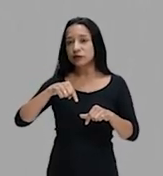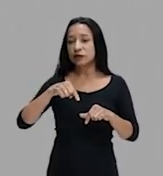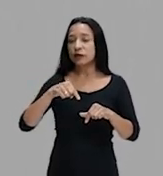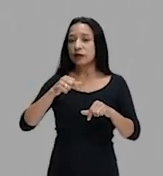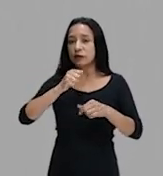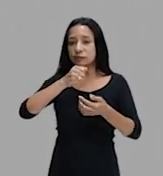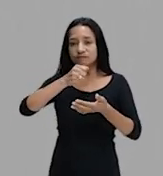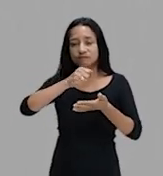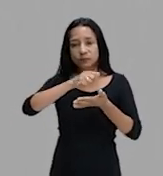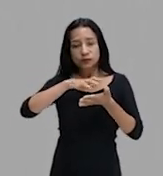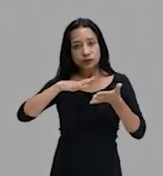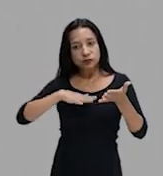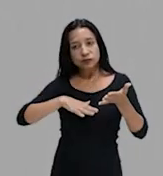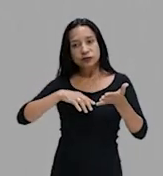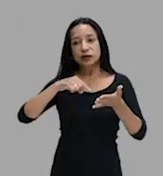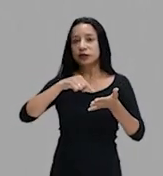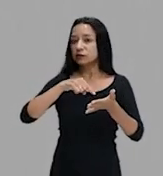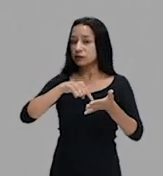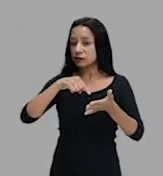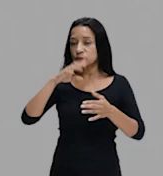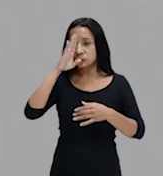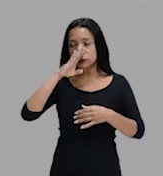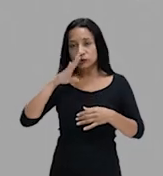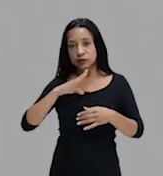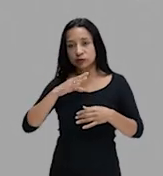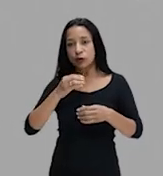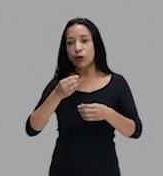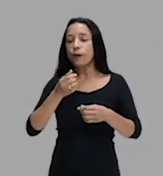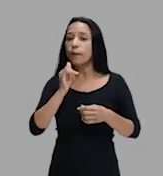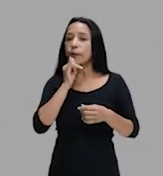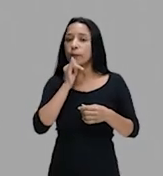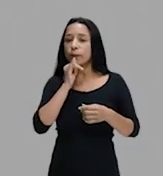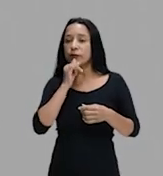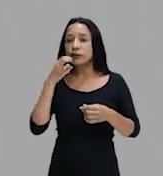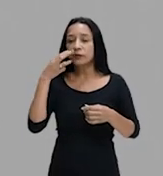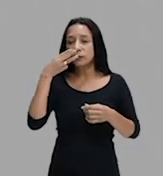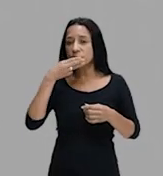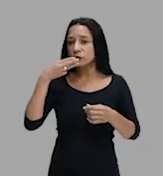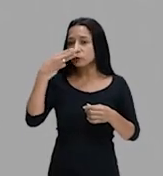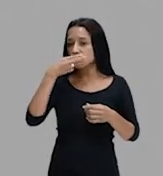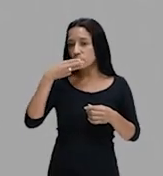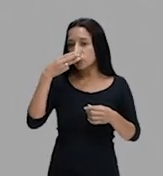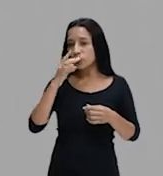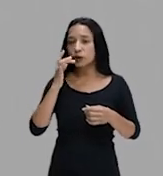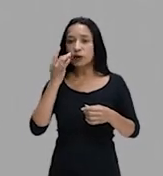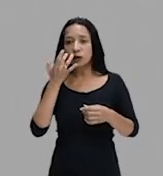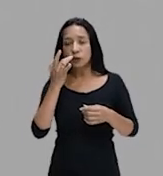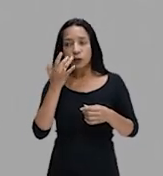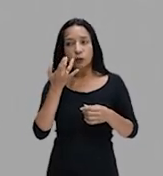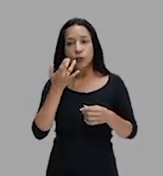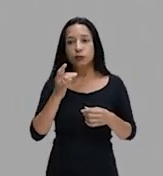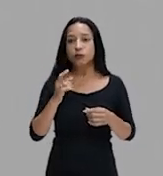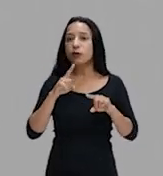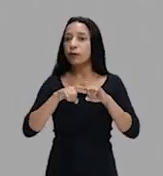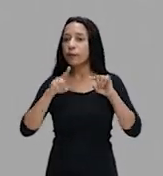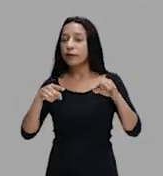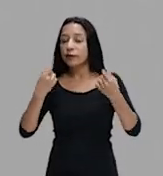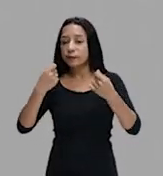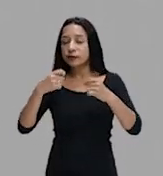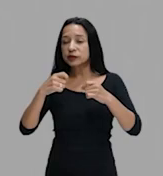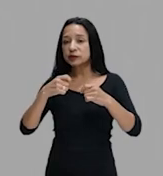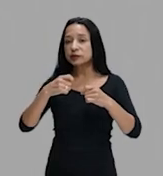como é o caso do açúcar, por exemplo, como é o caso da mineração, por exemplo. Mas é preciso observar que essas